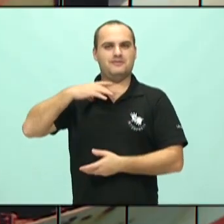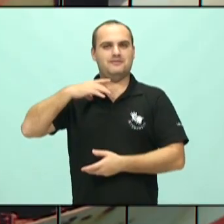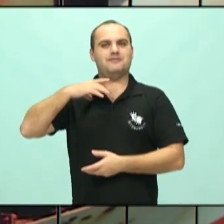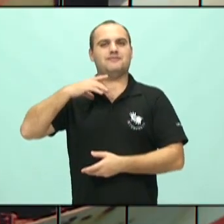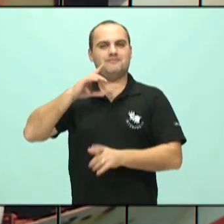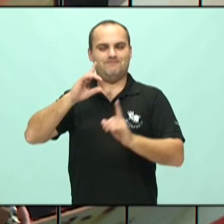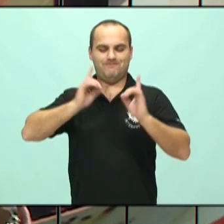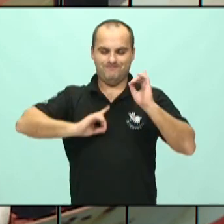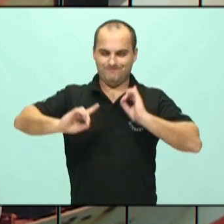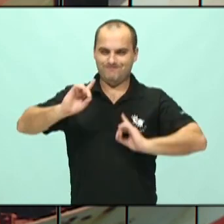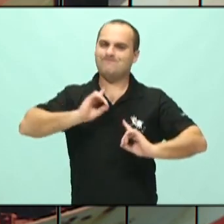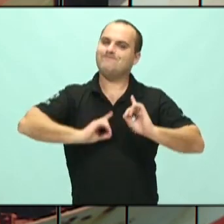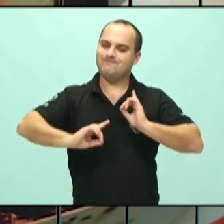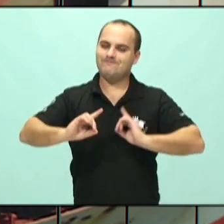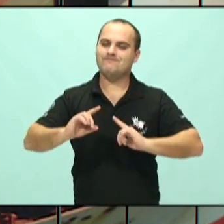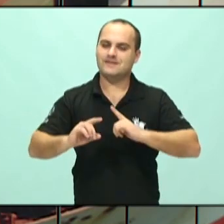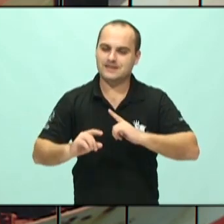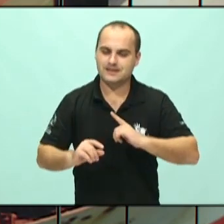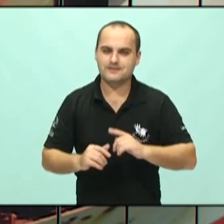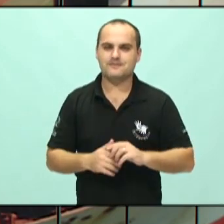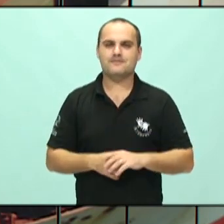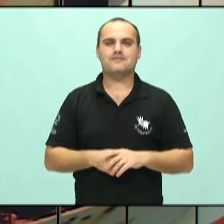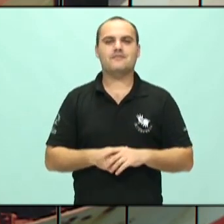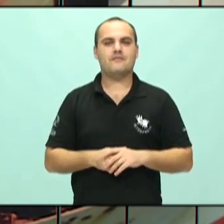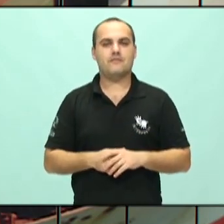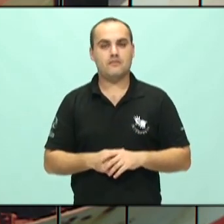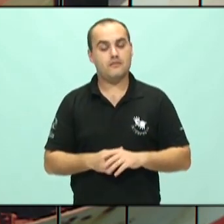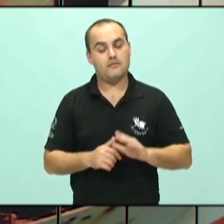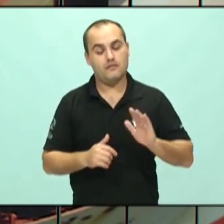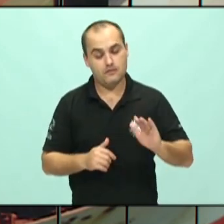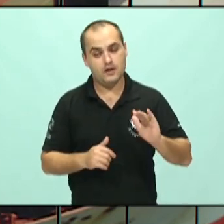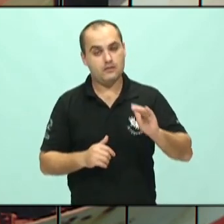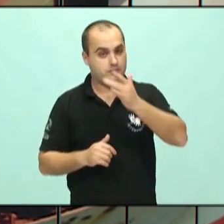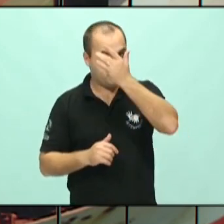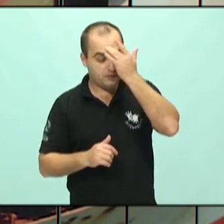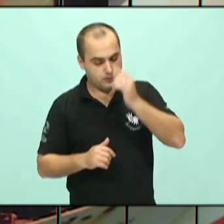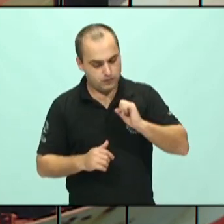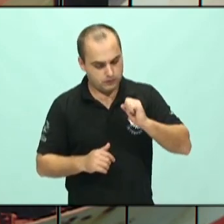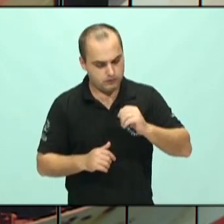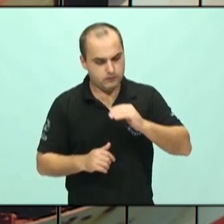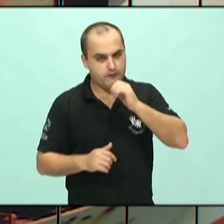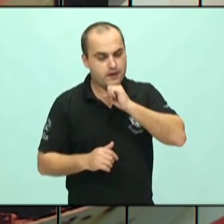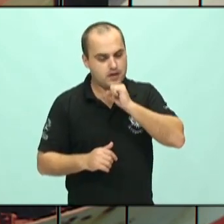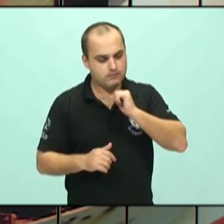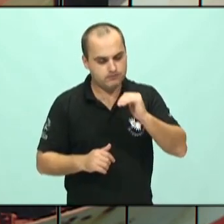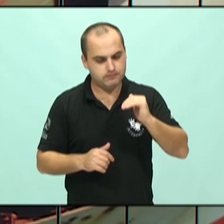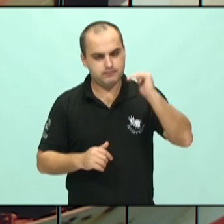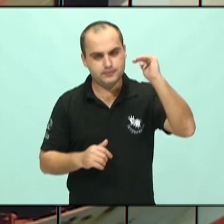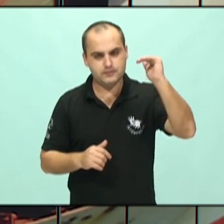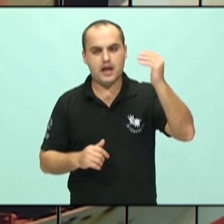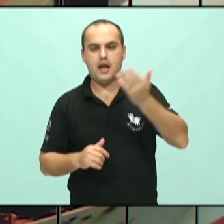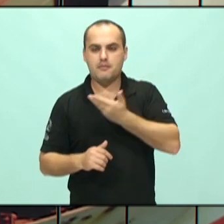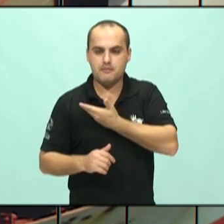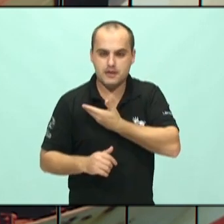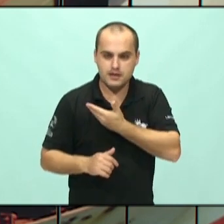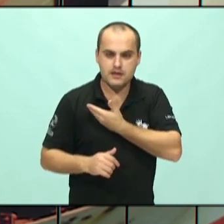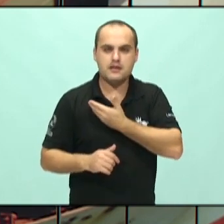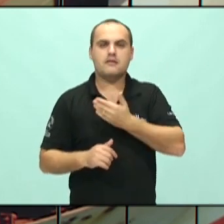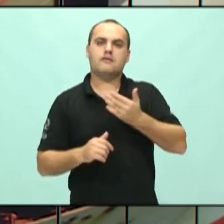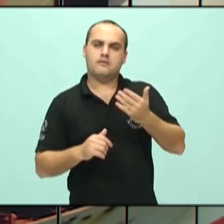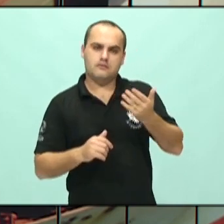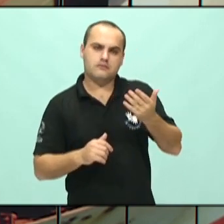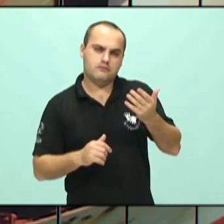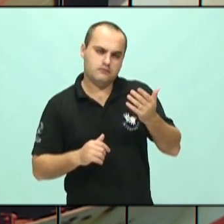claro, a gente vai ter perdas, quanto mais avançada a idade, mais os nossos amigos, os nossos entes queridos mais próximos se vão.